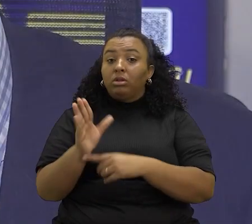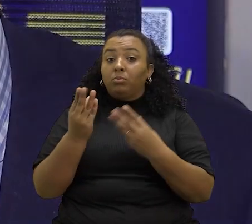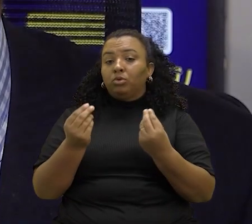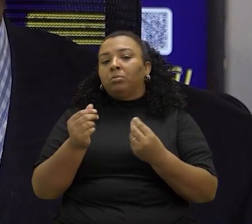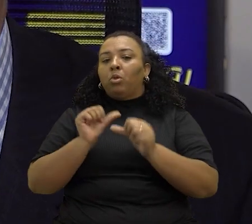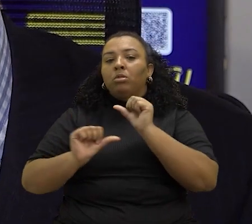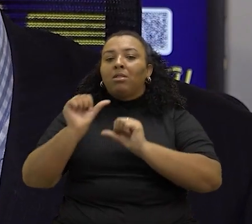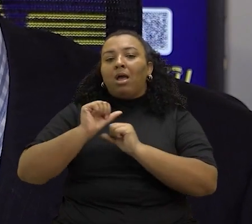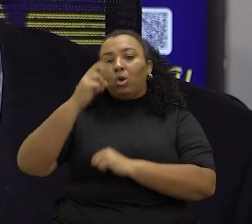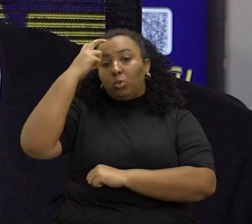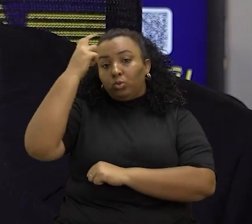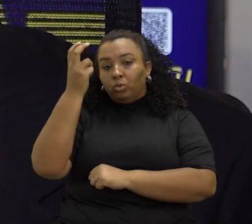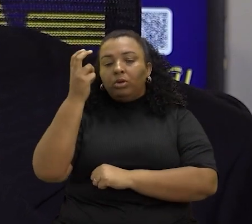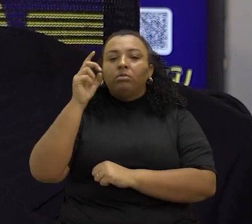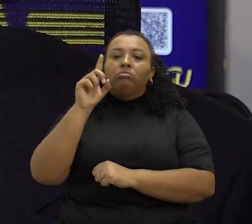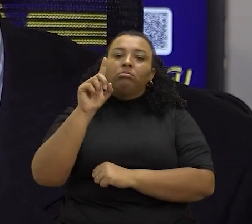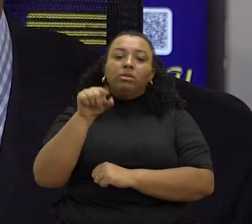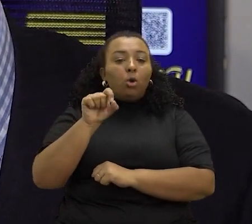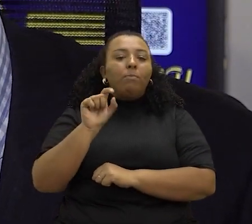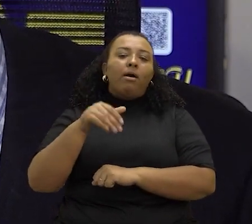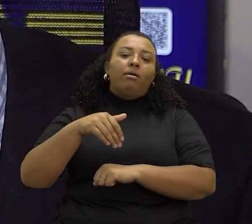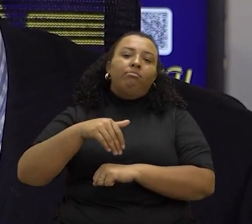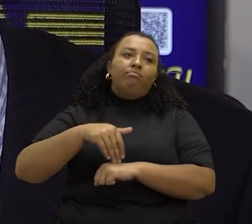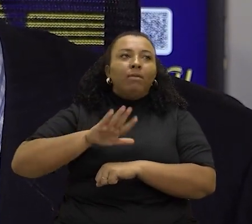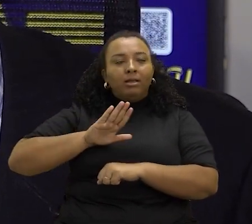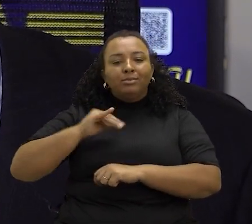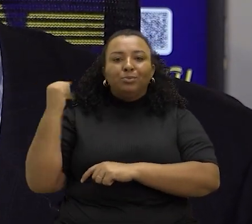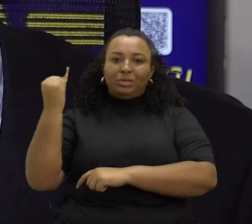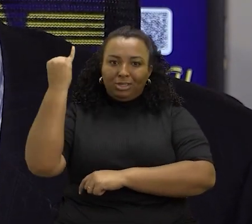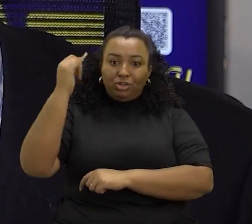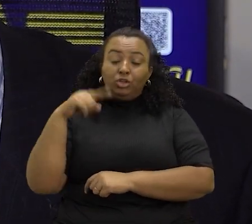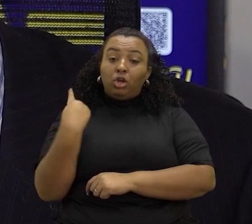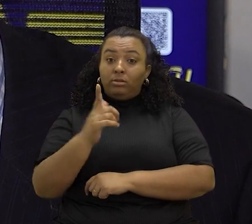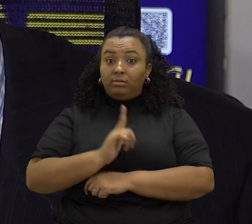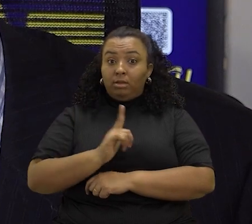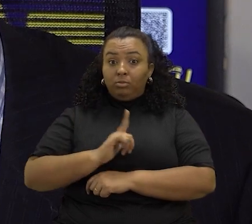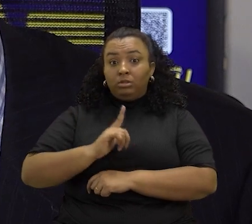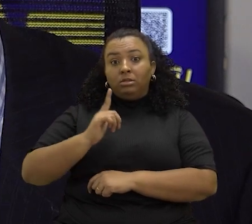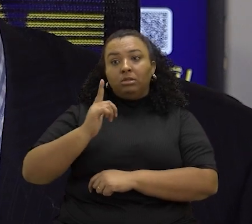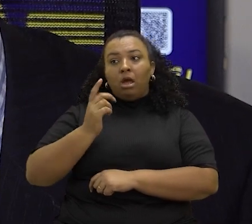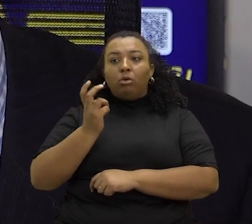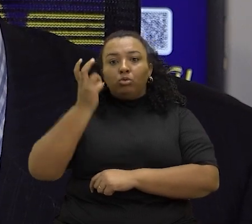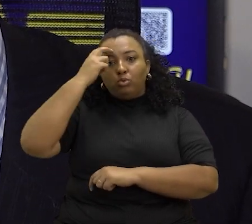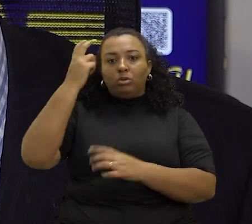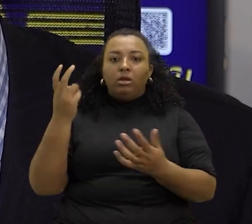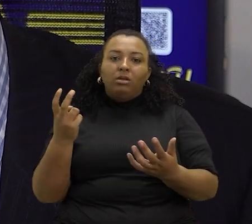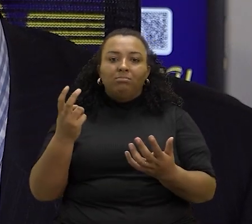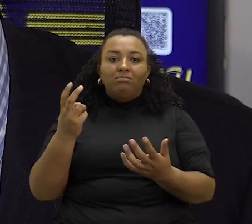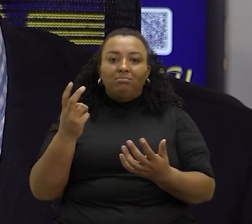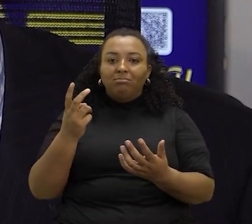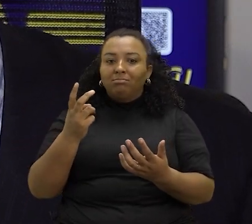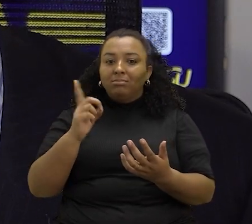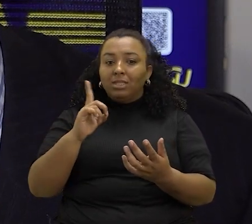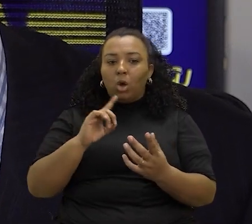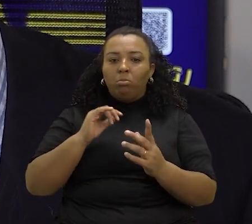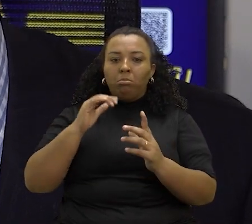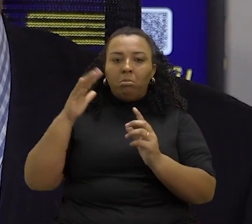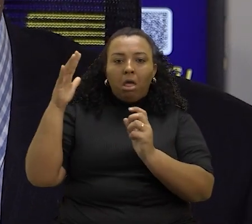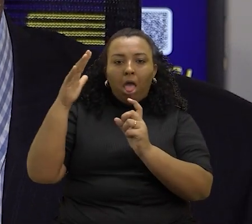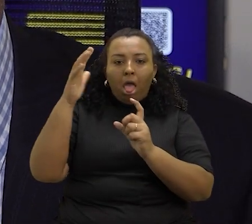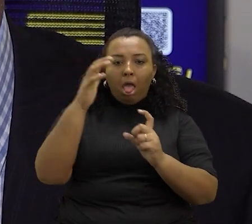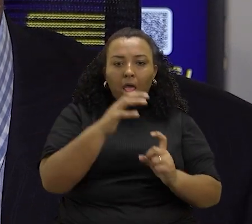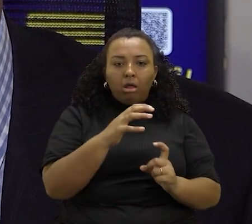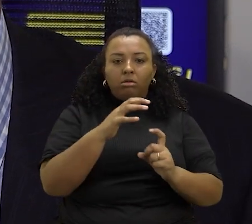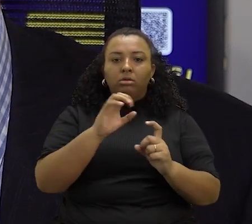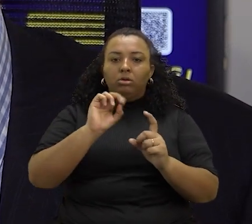Isso ajuda a mudar a cultura, e mudar a cultura é o que é mais importante. A gente tem uma cultura de não assédio,